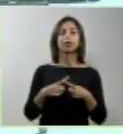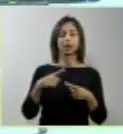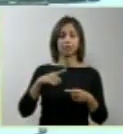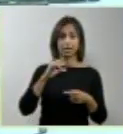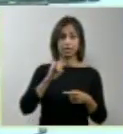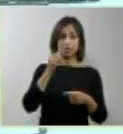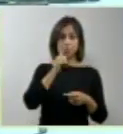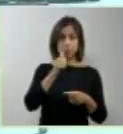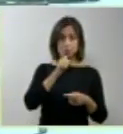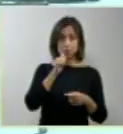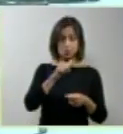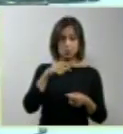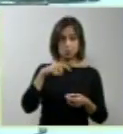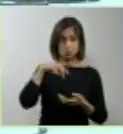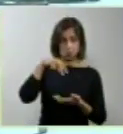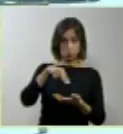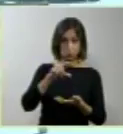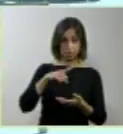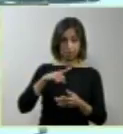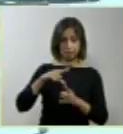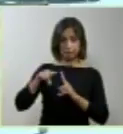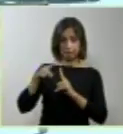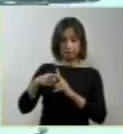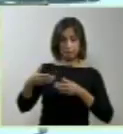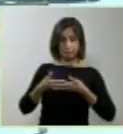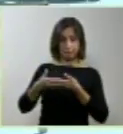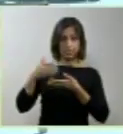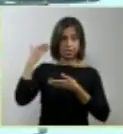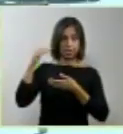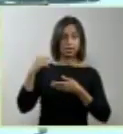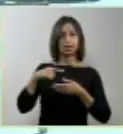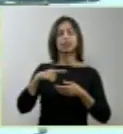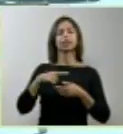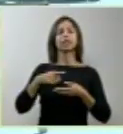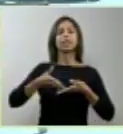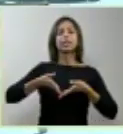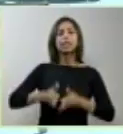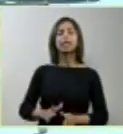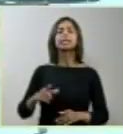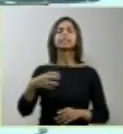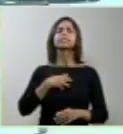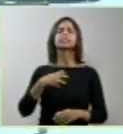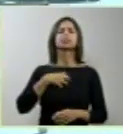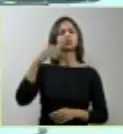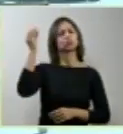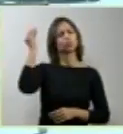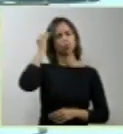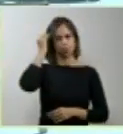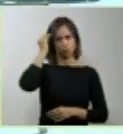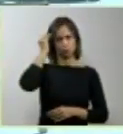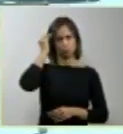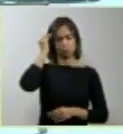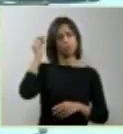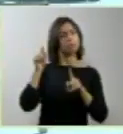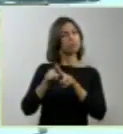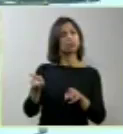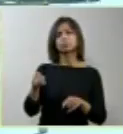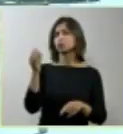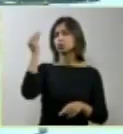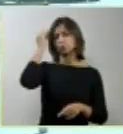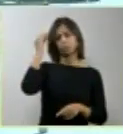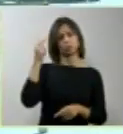mulher que tem um filho anencefalo, ela sente culpa numa coisa que ela não tem culpa.